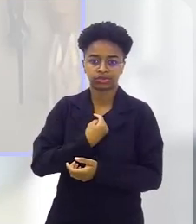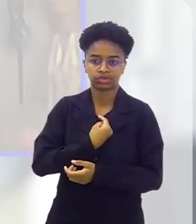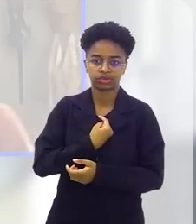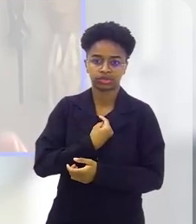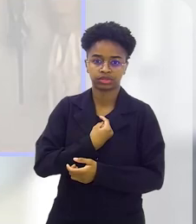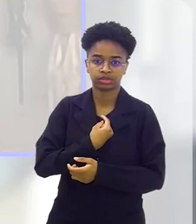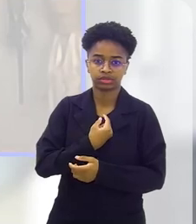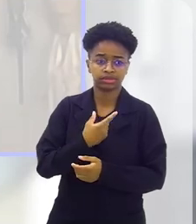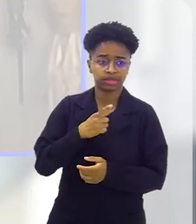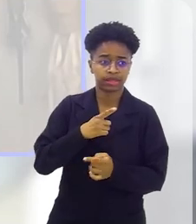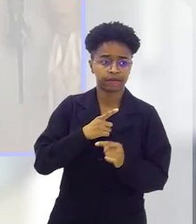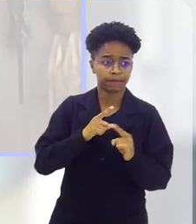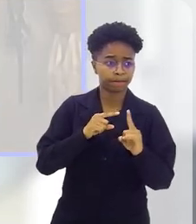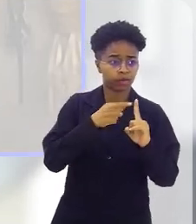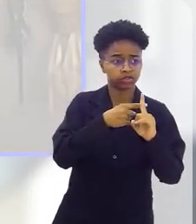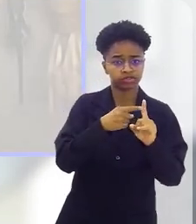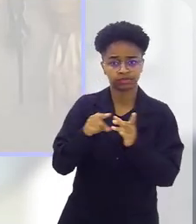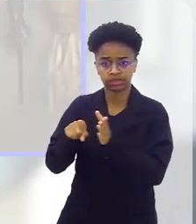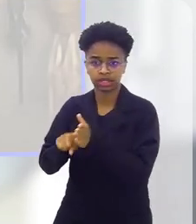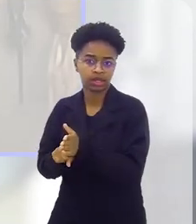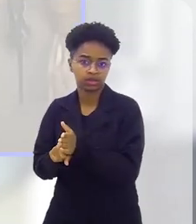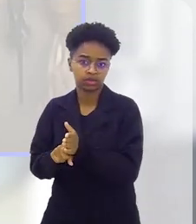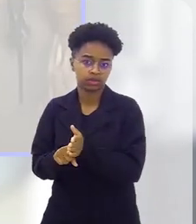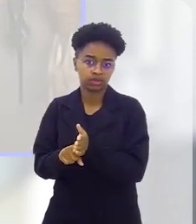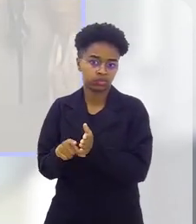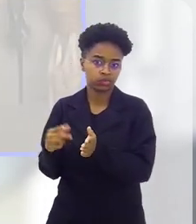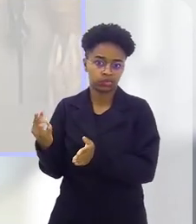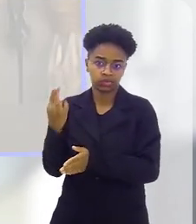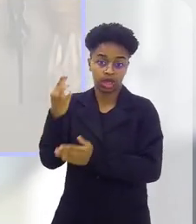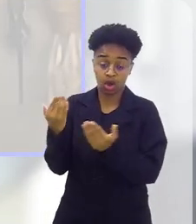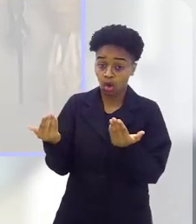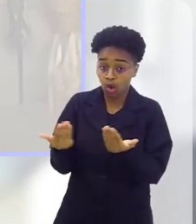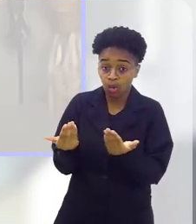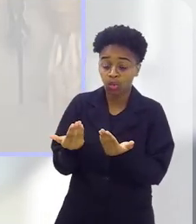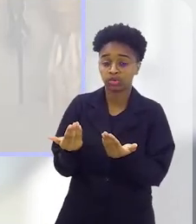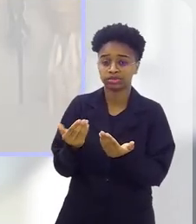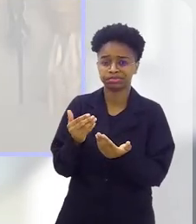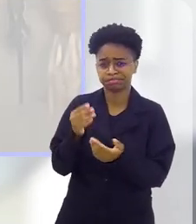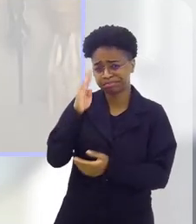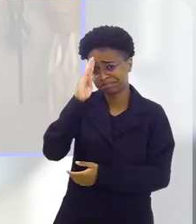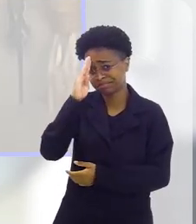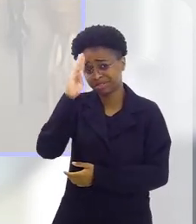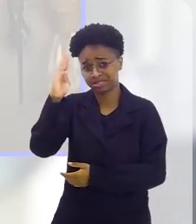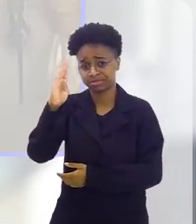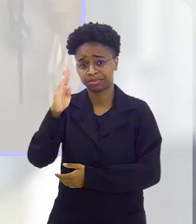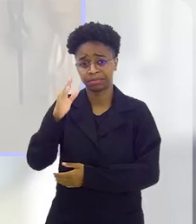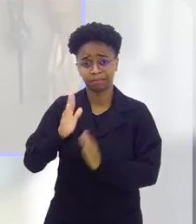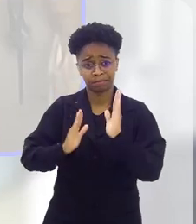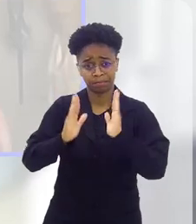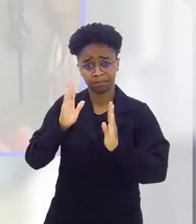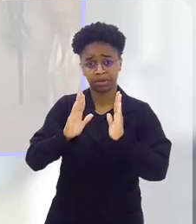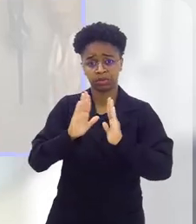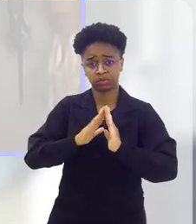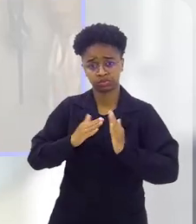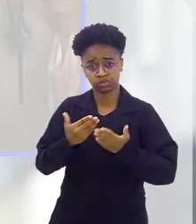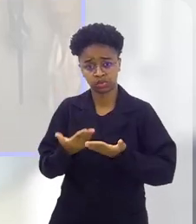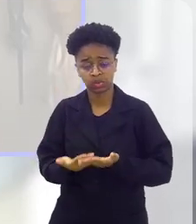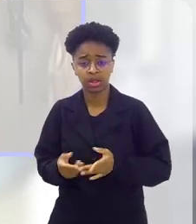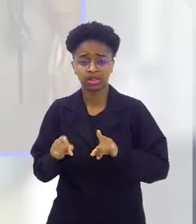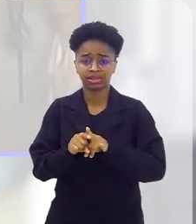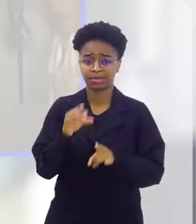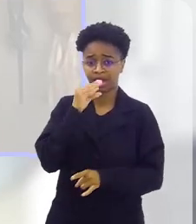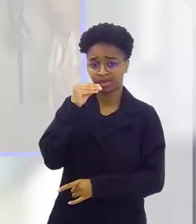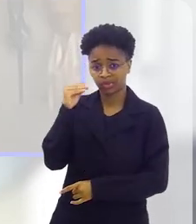coloca vantagens e desvantagens. Não tem também como no mundo de hoje, principalmente na idade escolar,